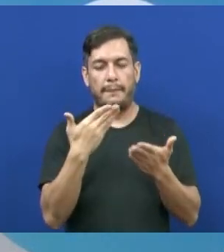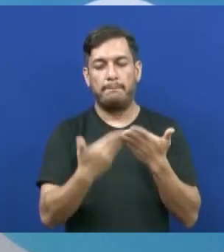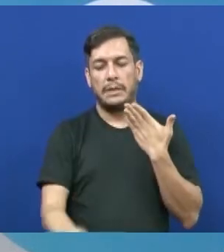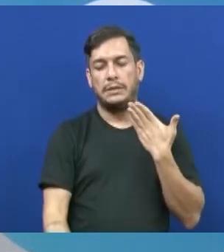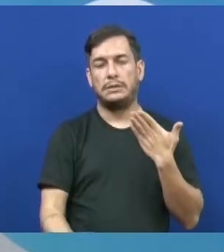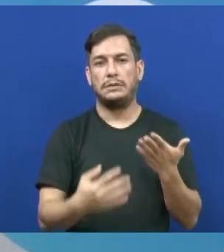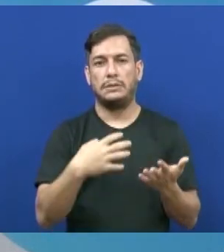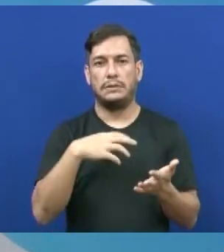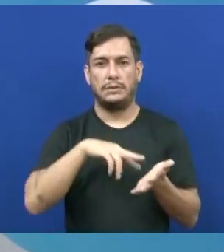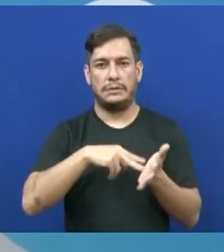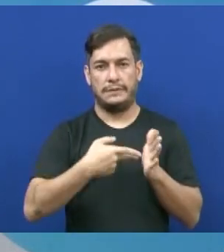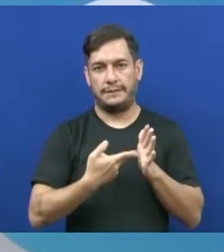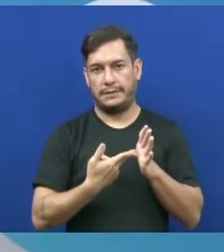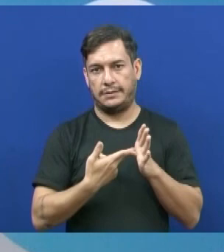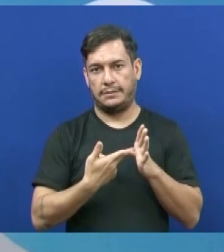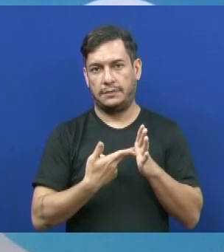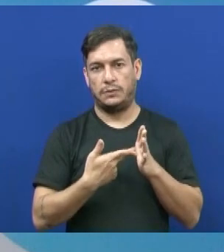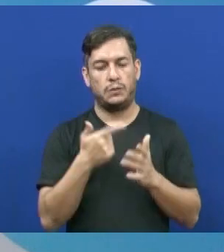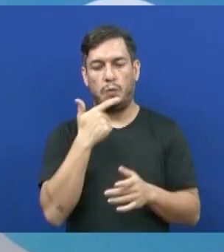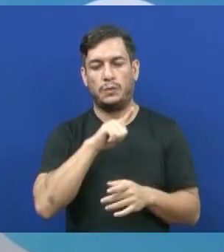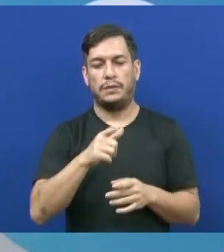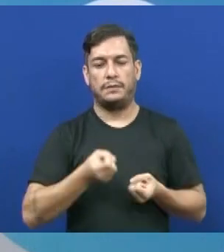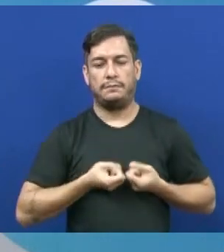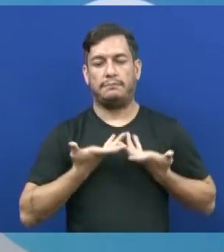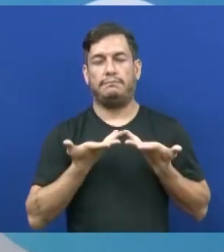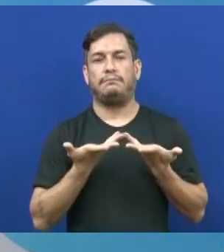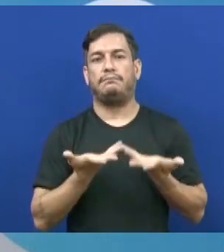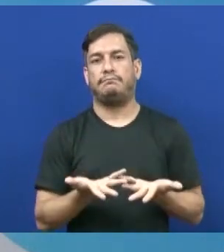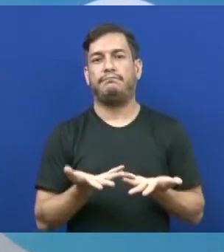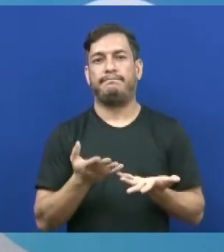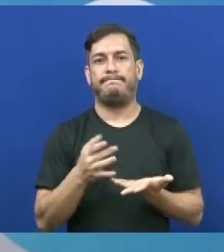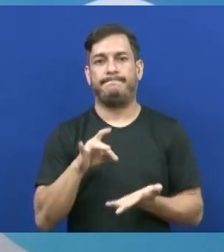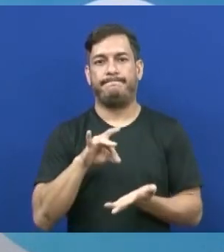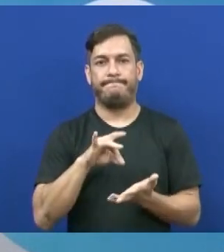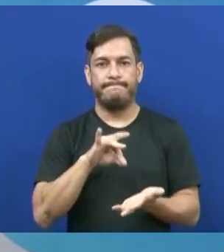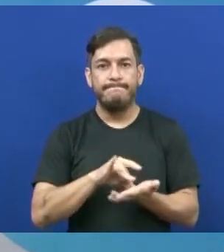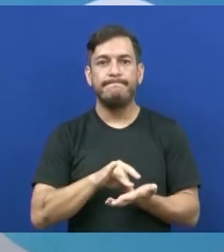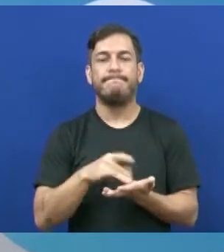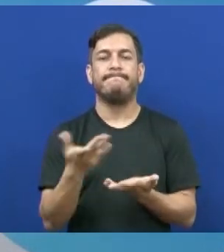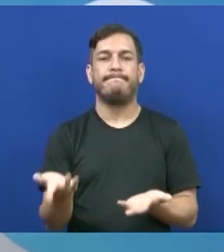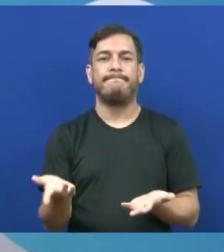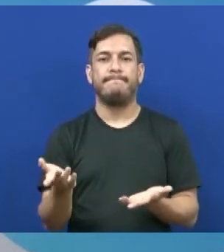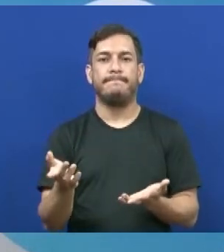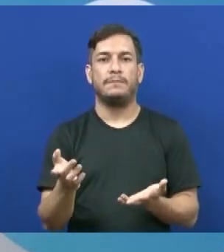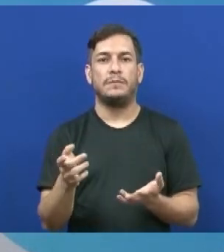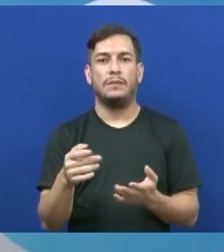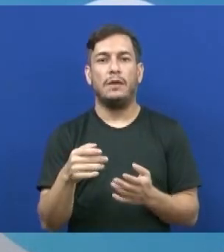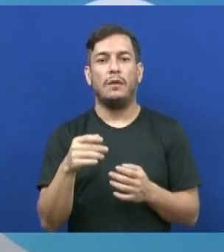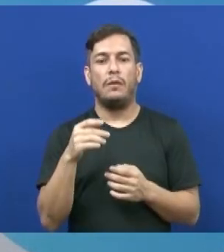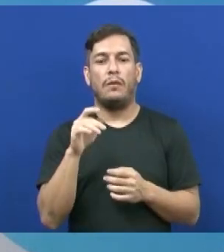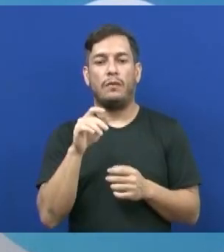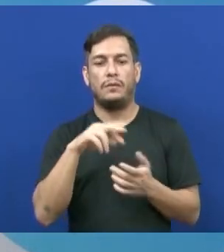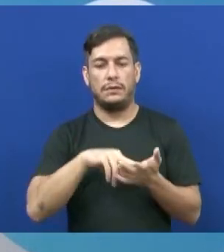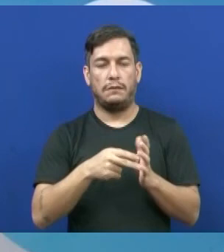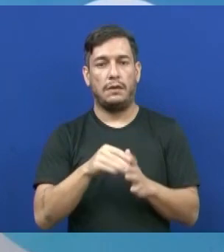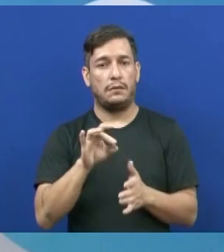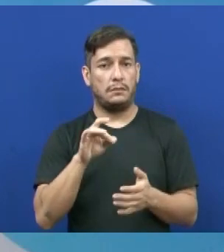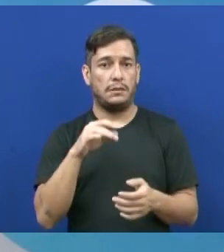significado. A gente acaba não conseguindo expressar com exatidão e com perfeição aquilo que aquela palavra gostaria de expressar.